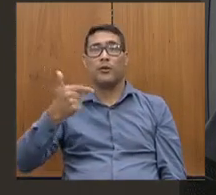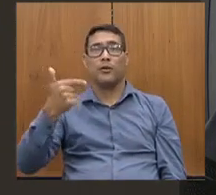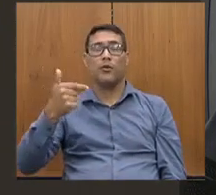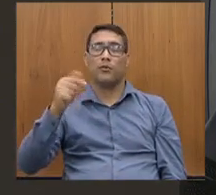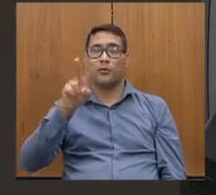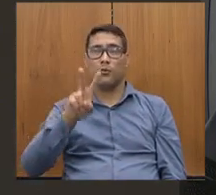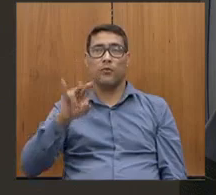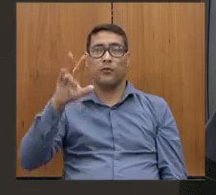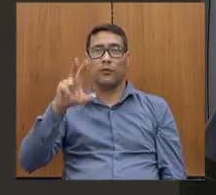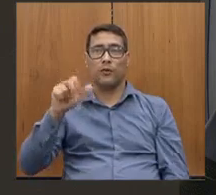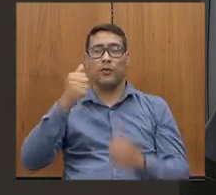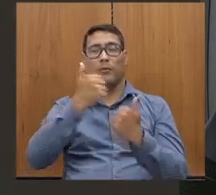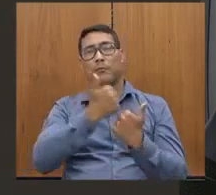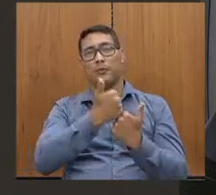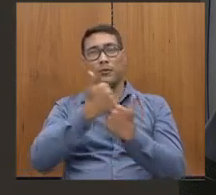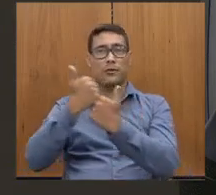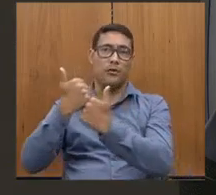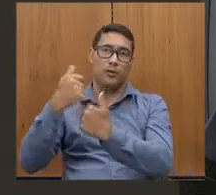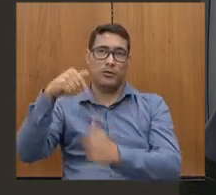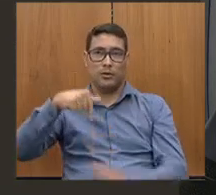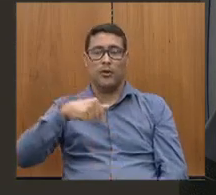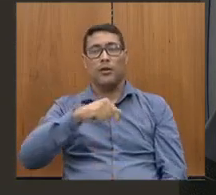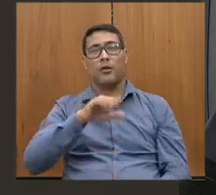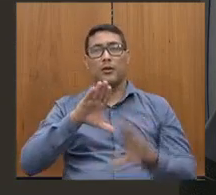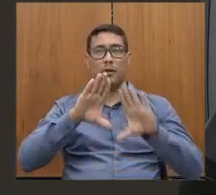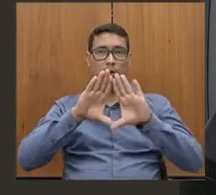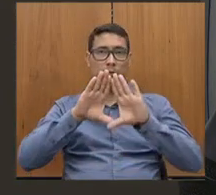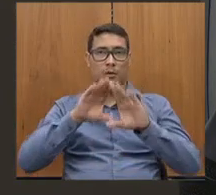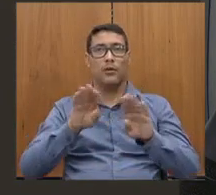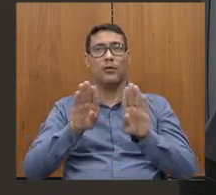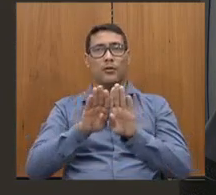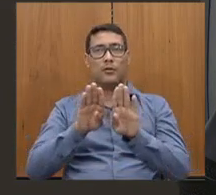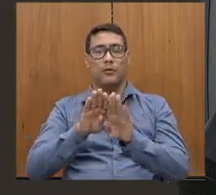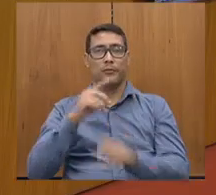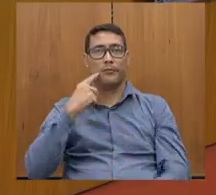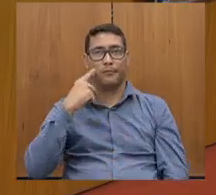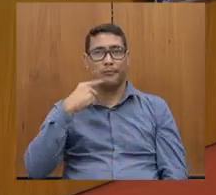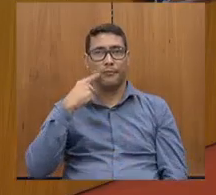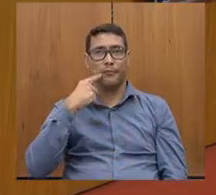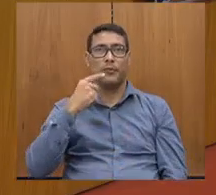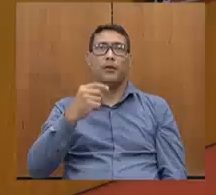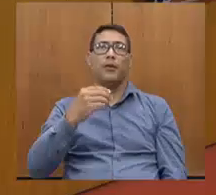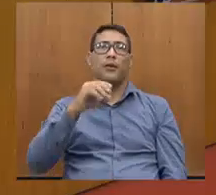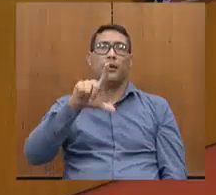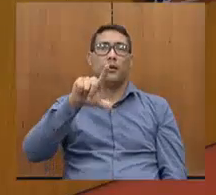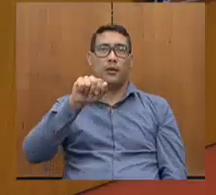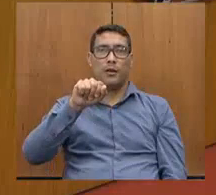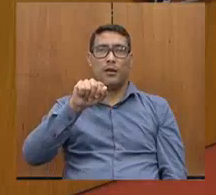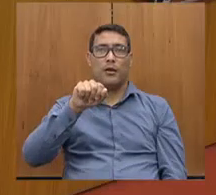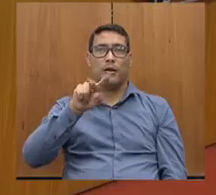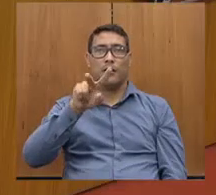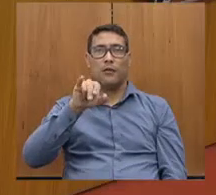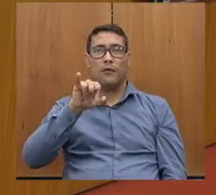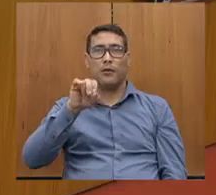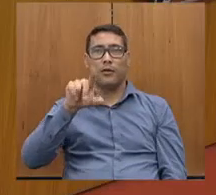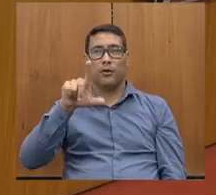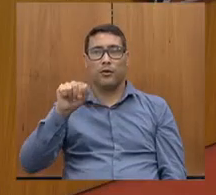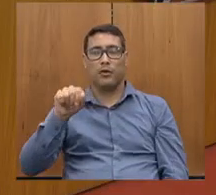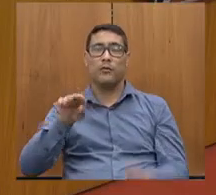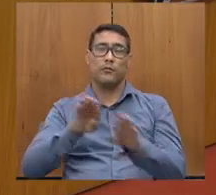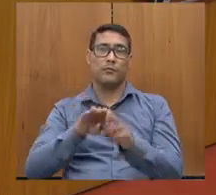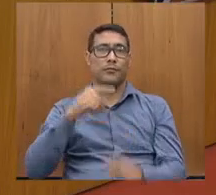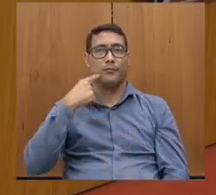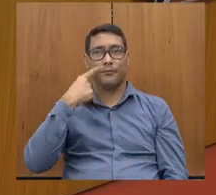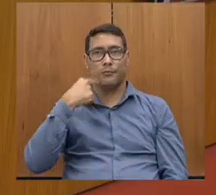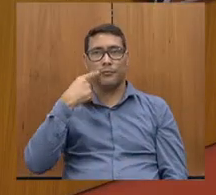Assembleia Legislativa de Minas Gerais. Saúdo a deputada Celice Laviola, também o deputado